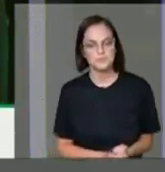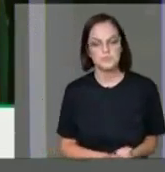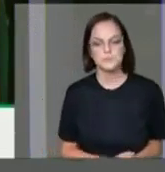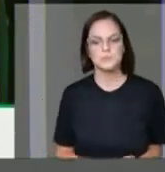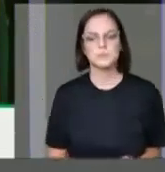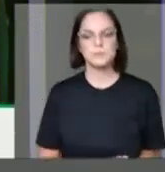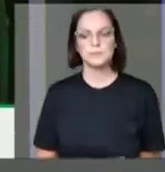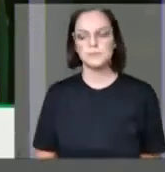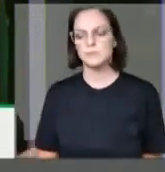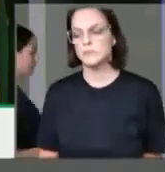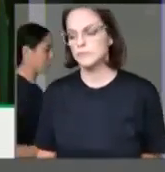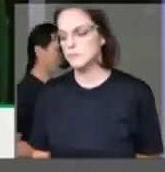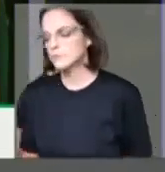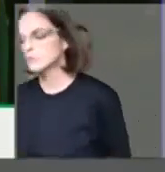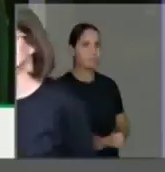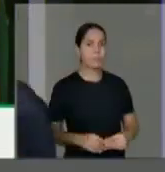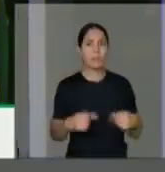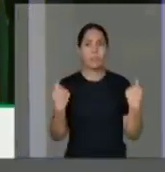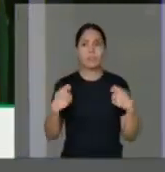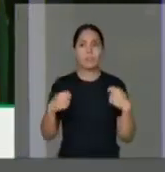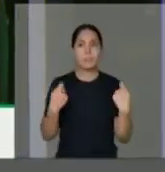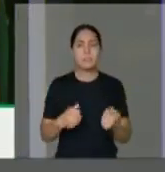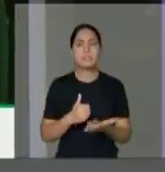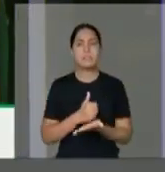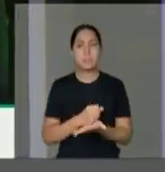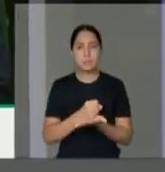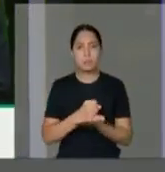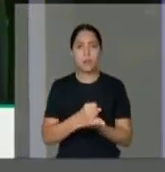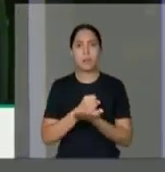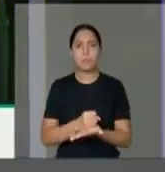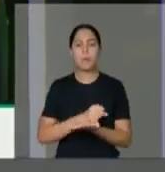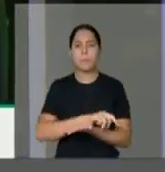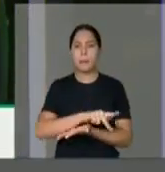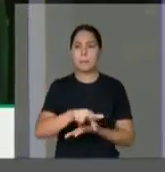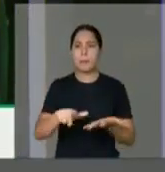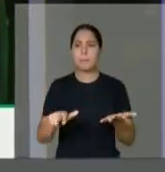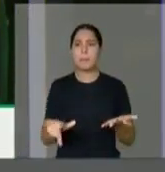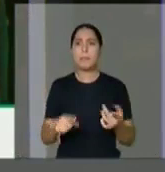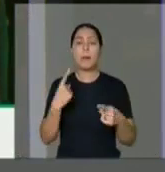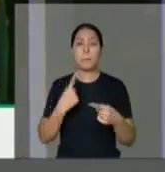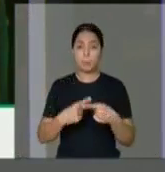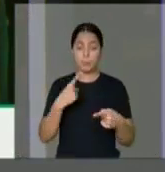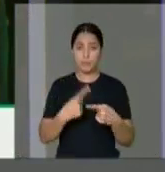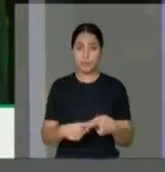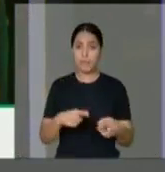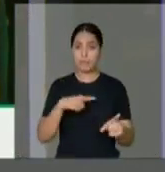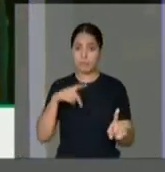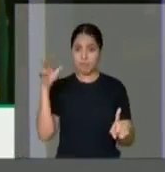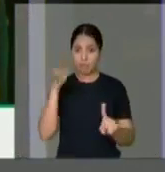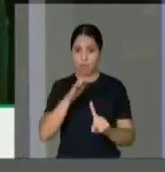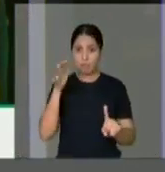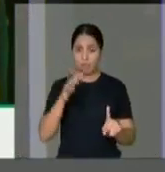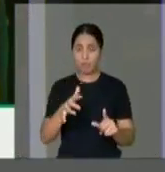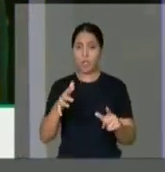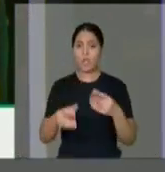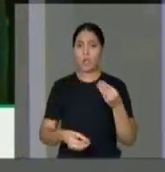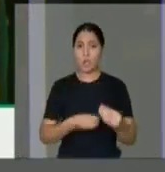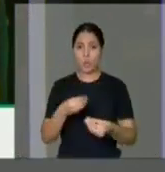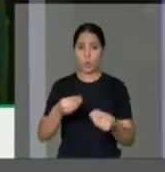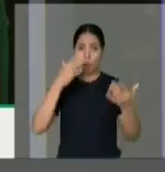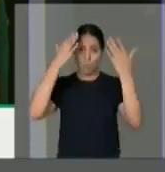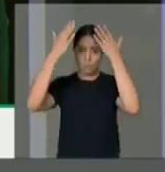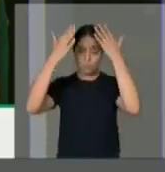precisa do devido apoio em todos os ângulos. Primeiro, afeta profundamente o sistema psicoemocional.